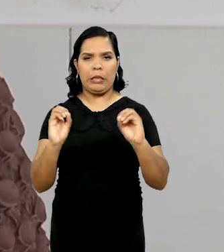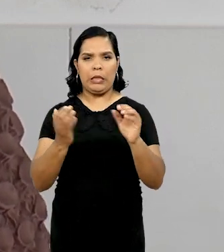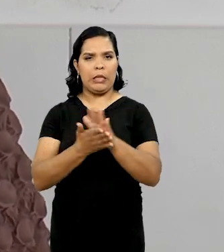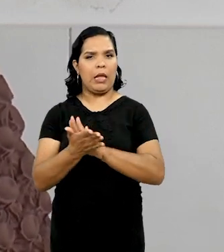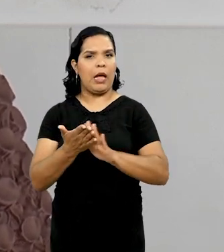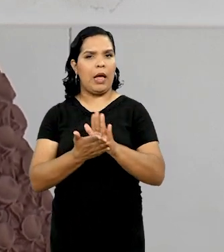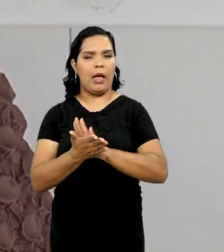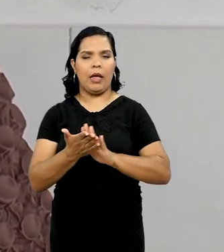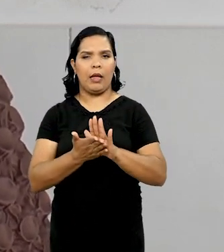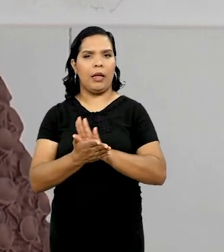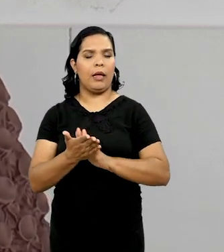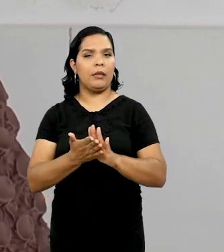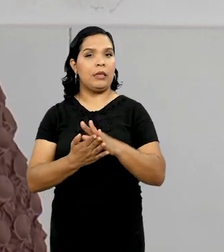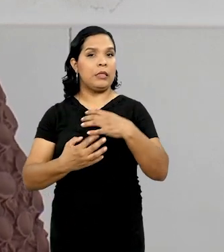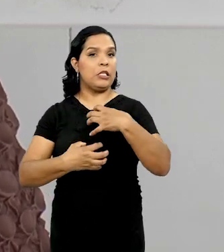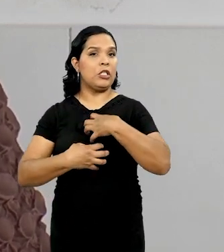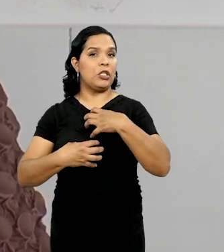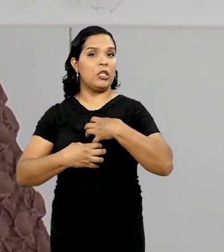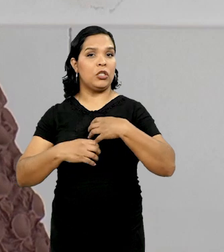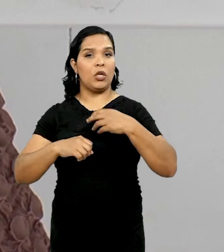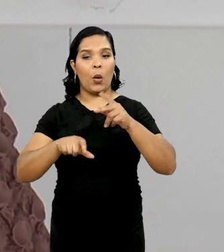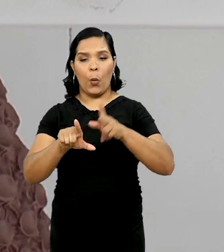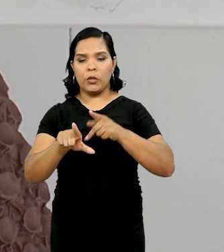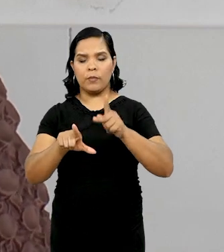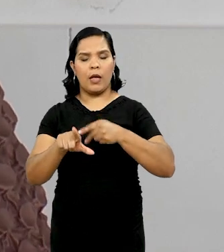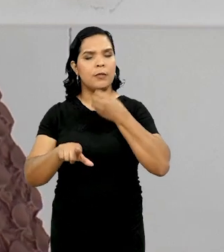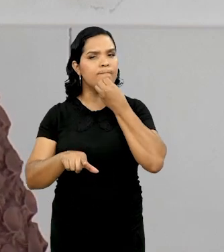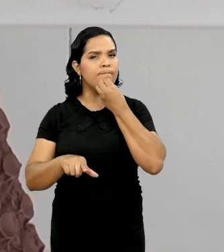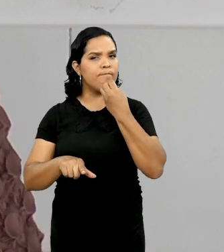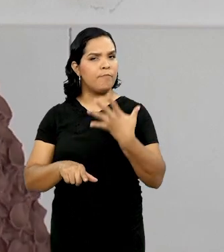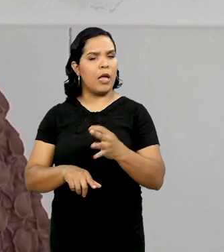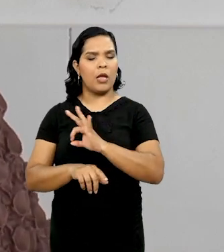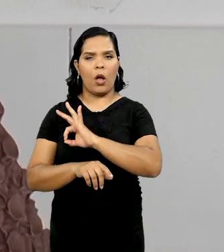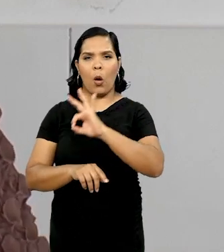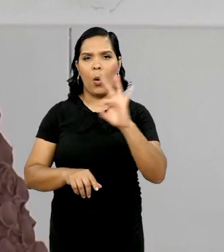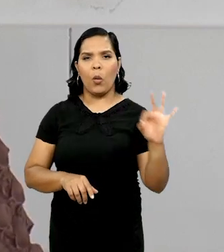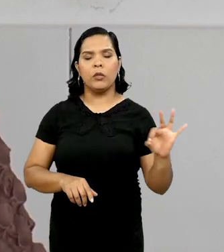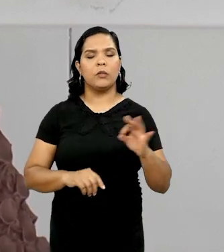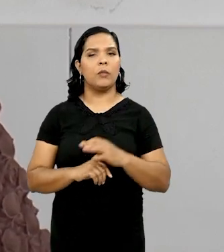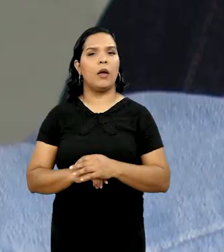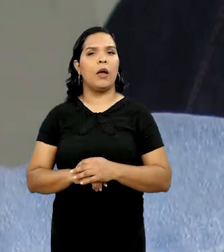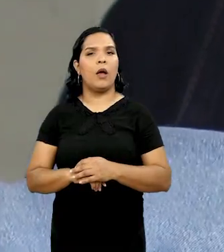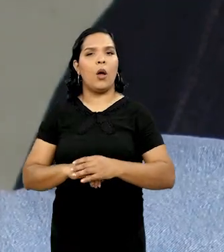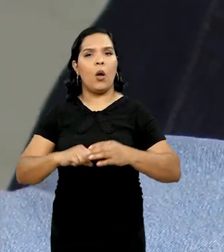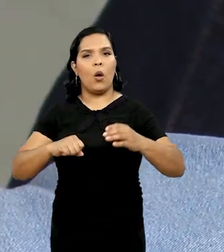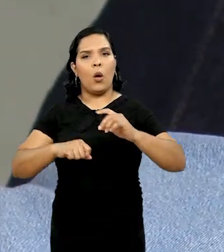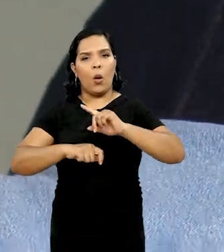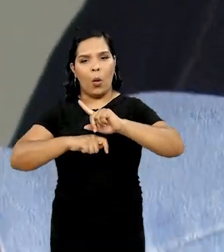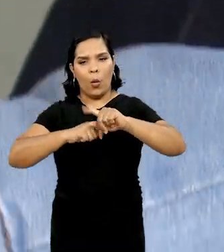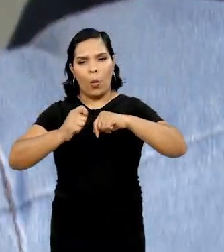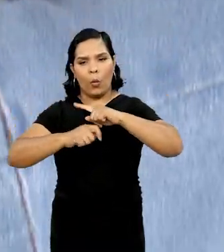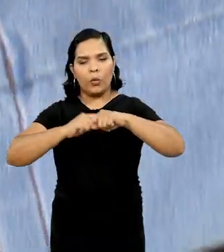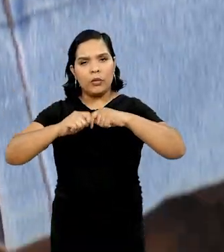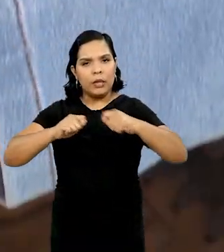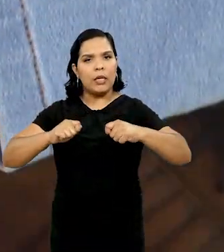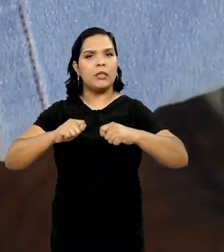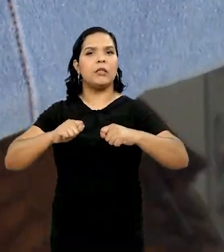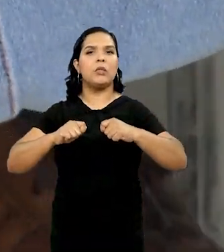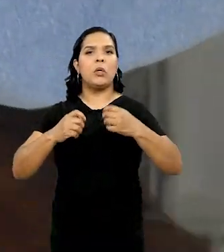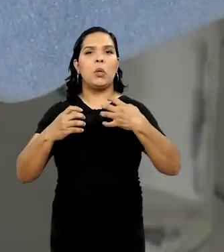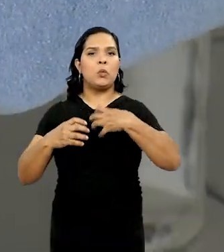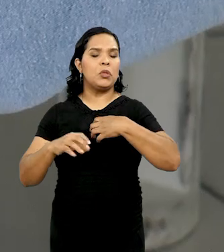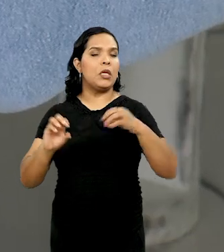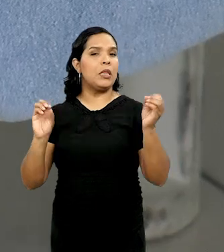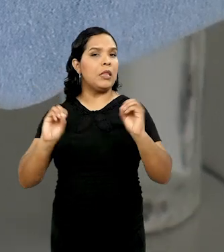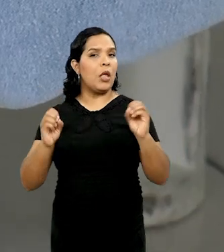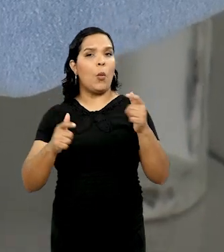momento, muito pelo contrário, senti os pés bem, senti confortável, eu senti o tênis, foi amarrado e eu